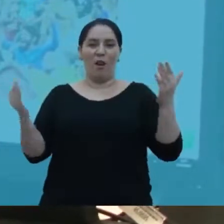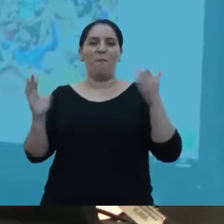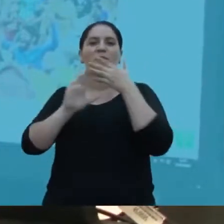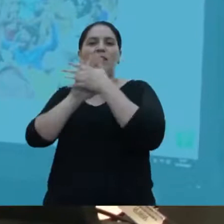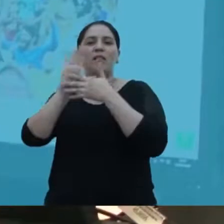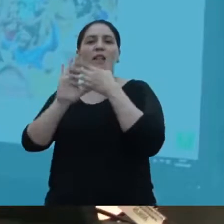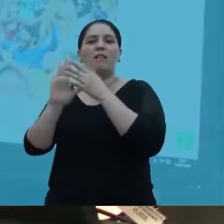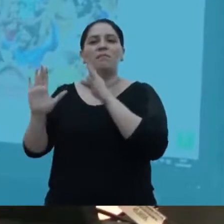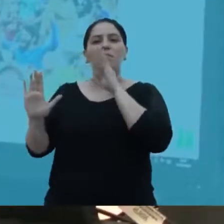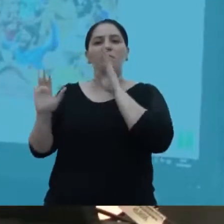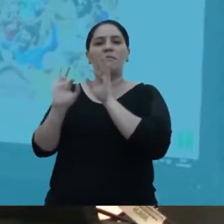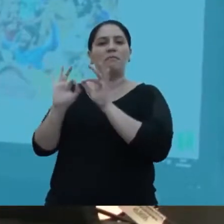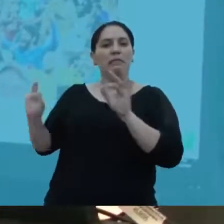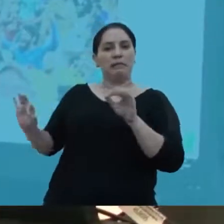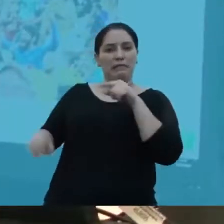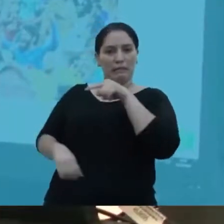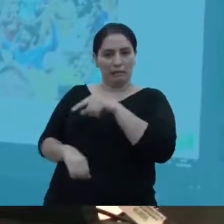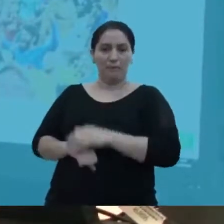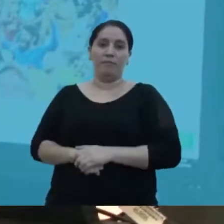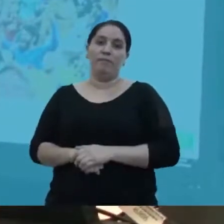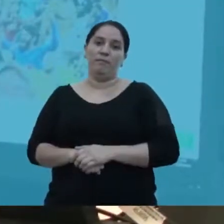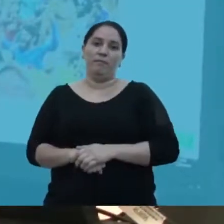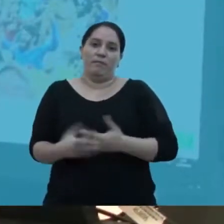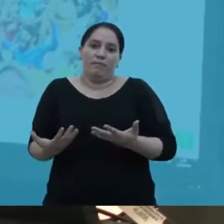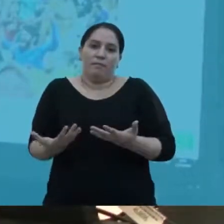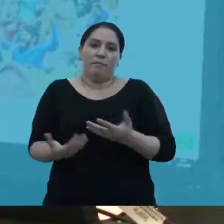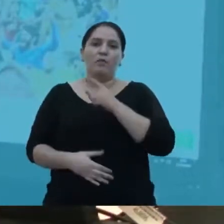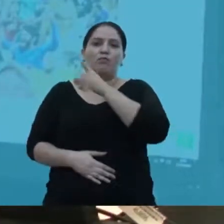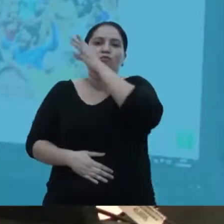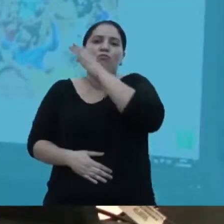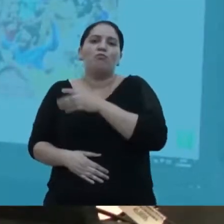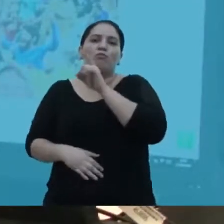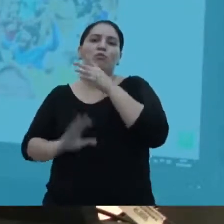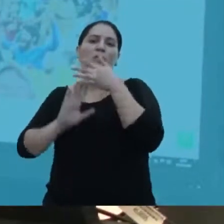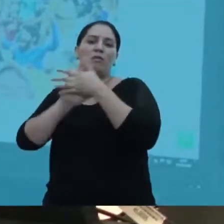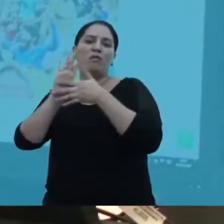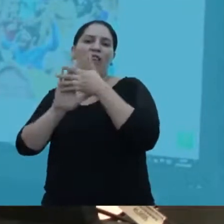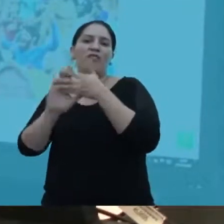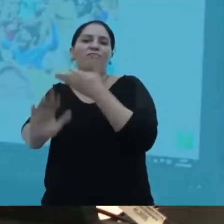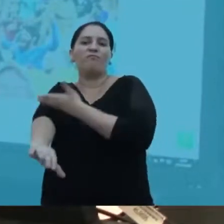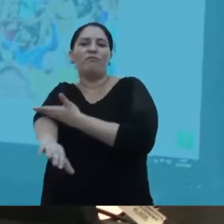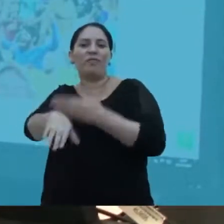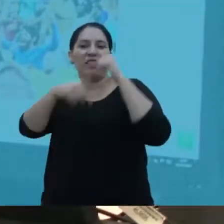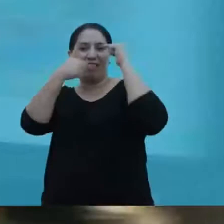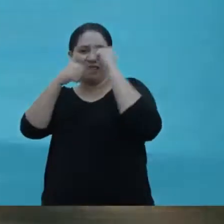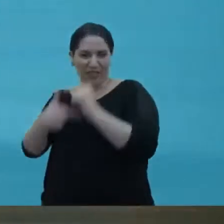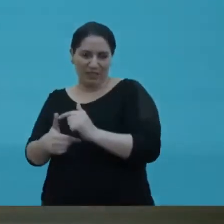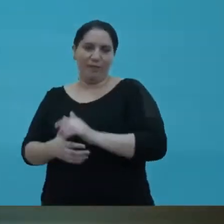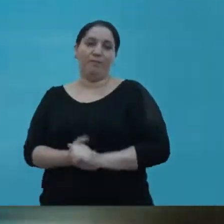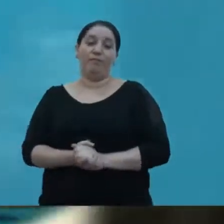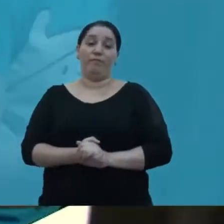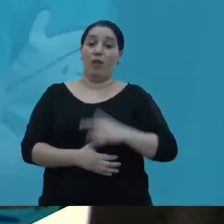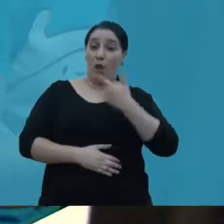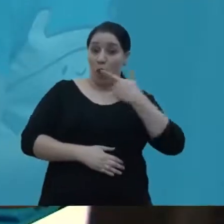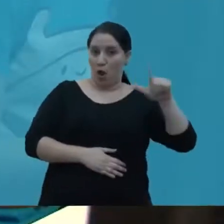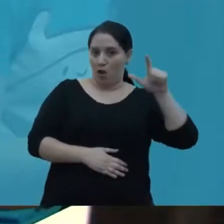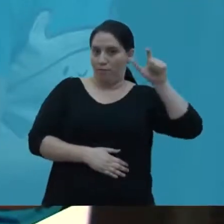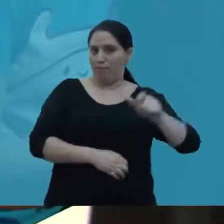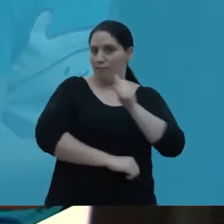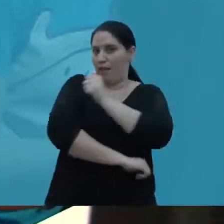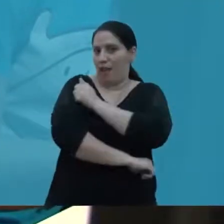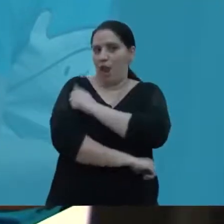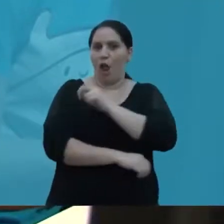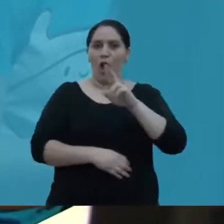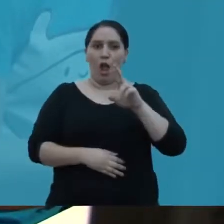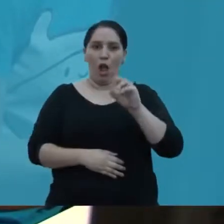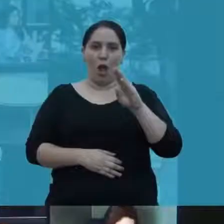diferente do que você escrever num texto corrido, num impresso tradicional. É da Roberta